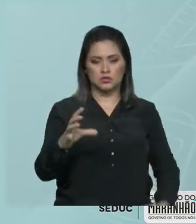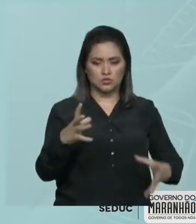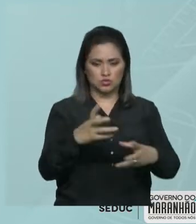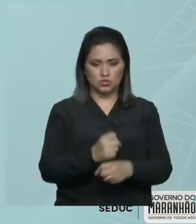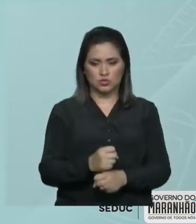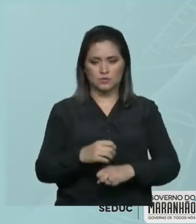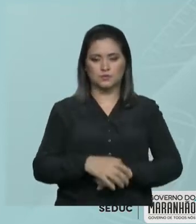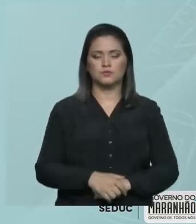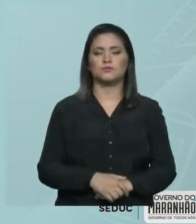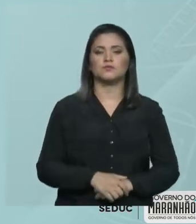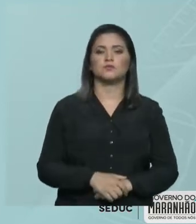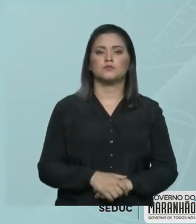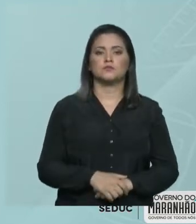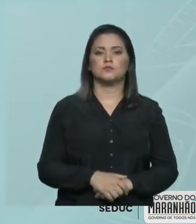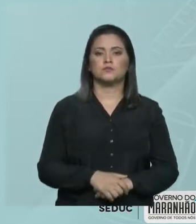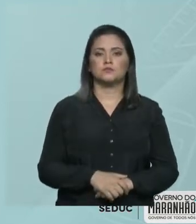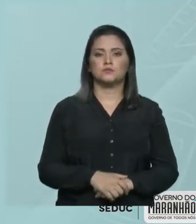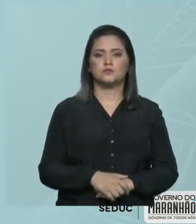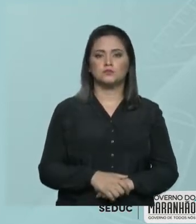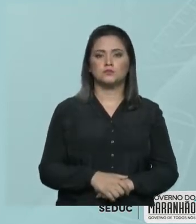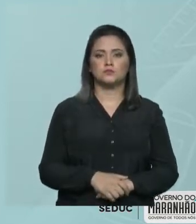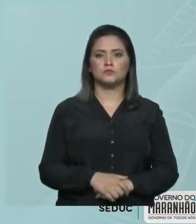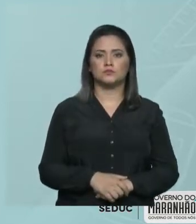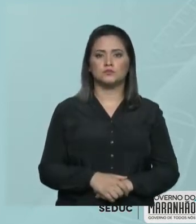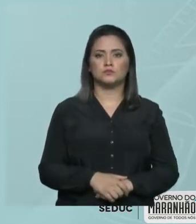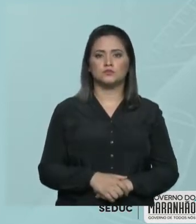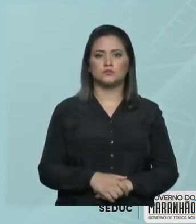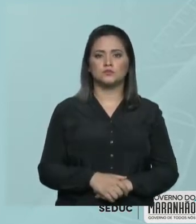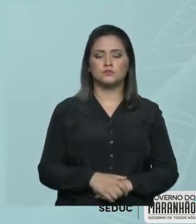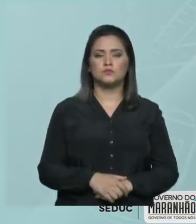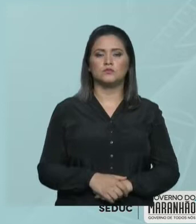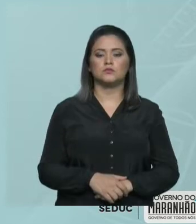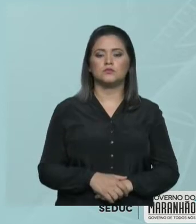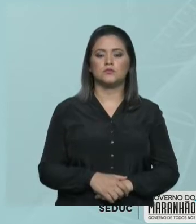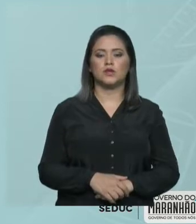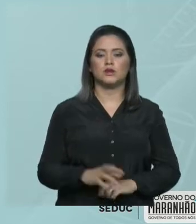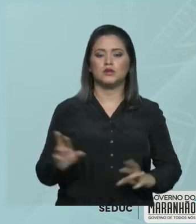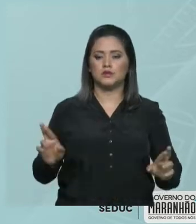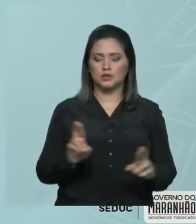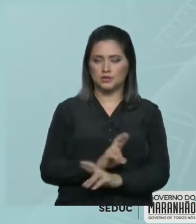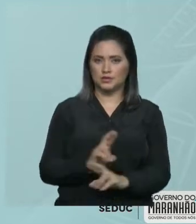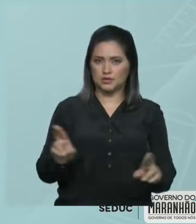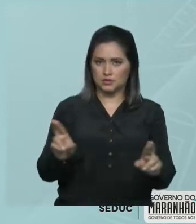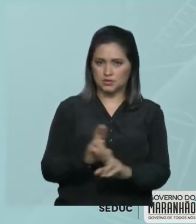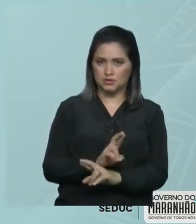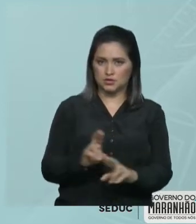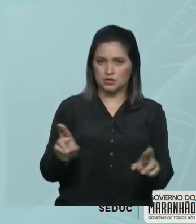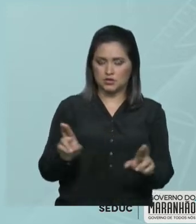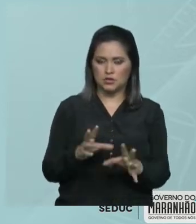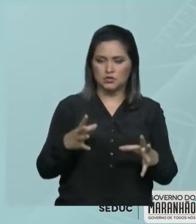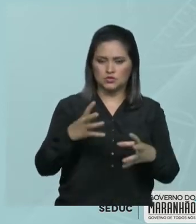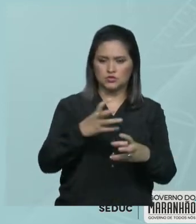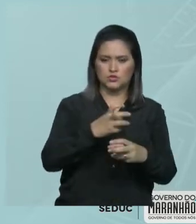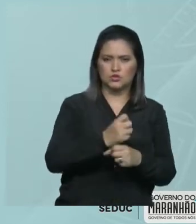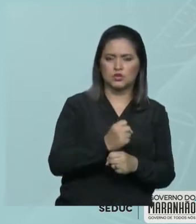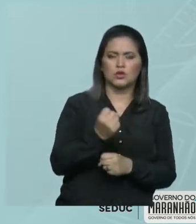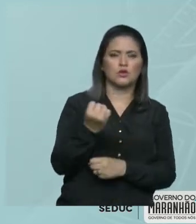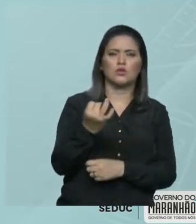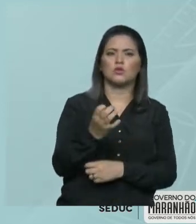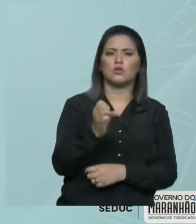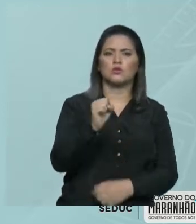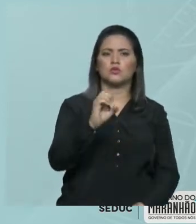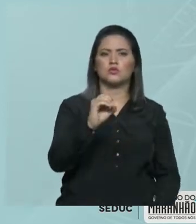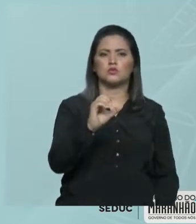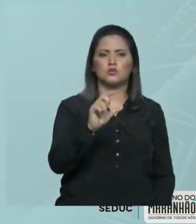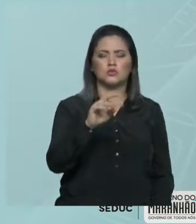a concentração que vai relacionar, vai promover a relação entre a massa do soluto para o volume